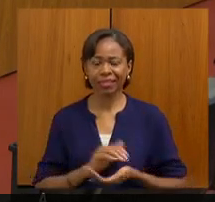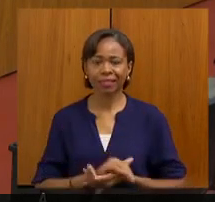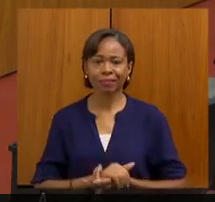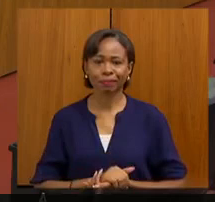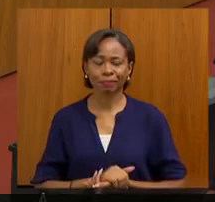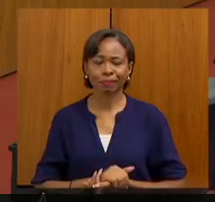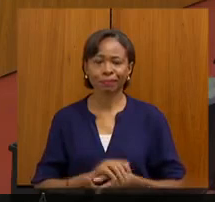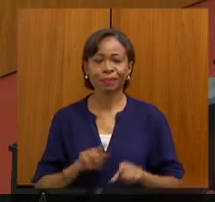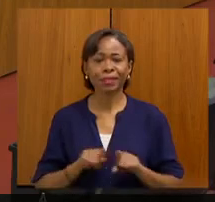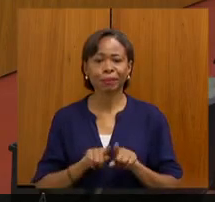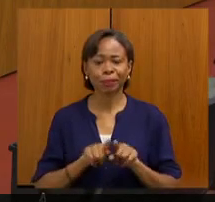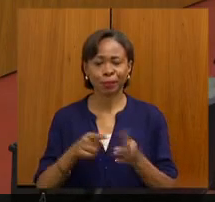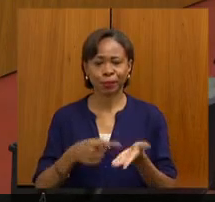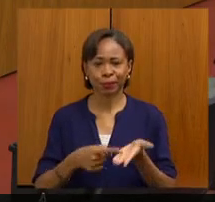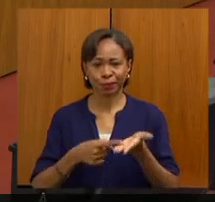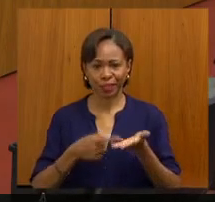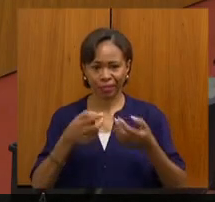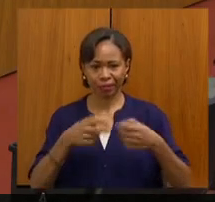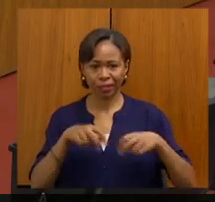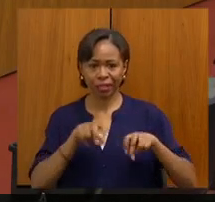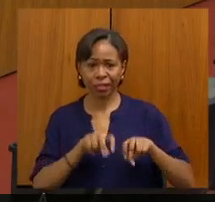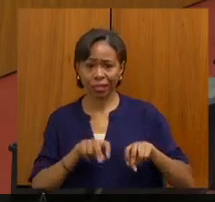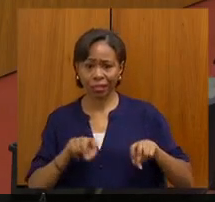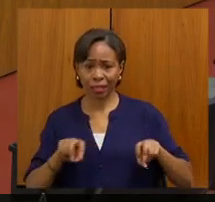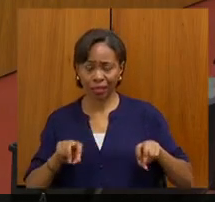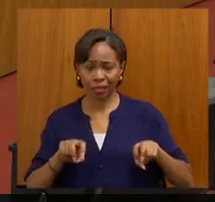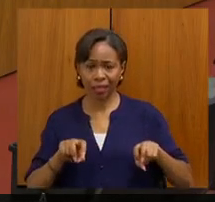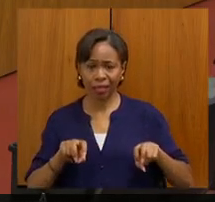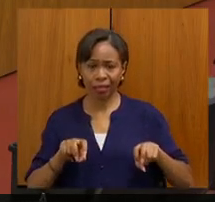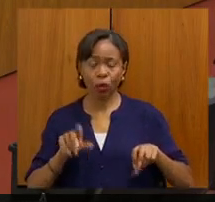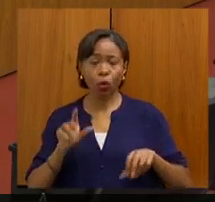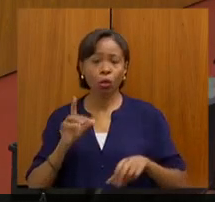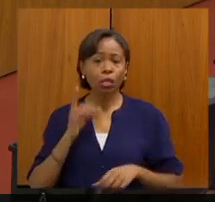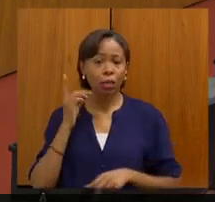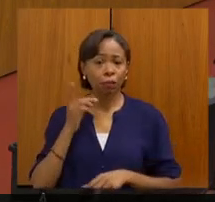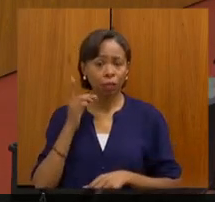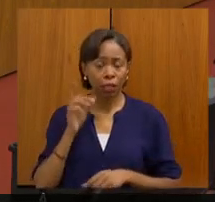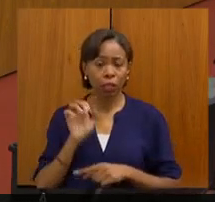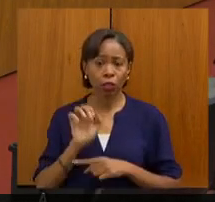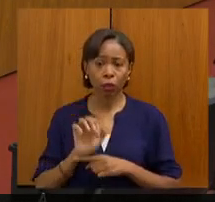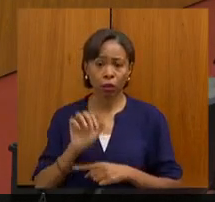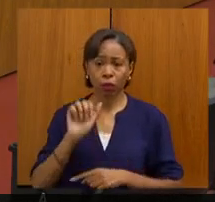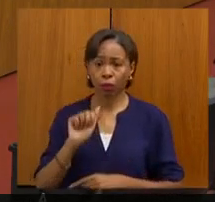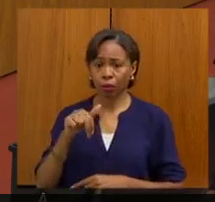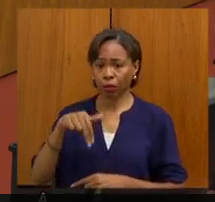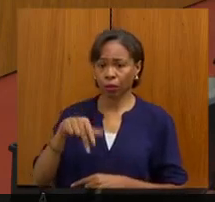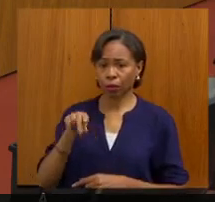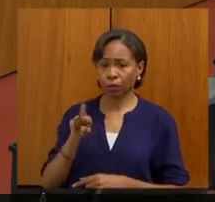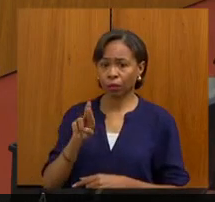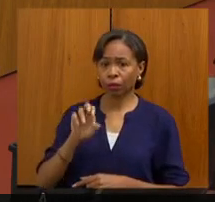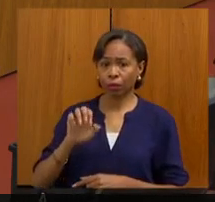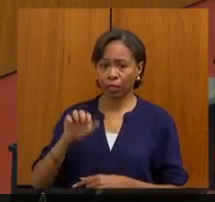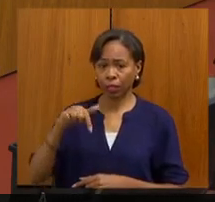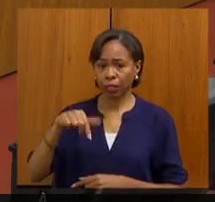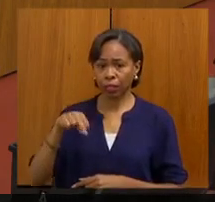Convido também aqui para fazer parte da mesa o nosso colega deputado estadual André Quintão, que também já está aqui conosco.